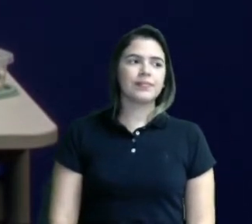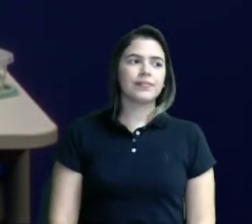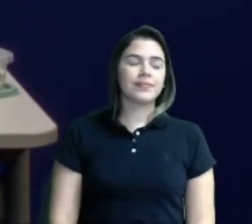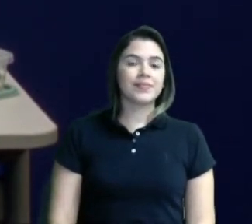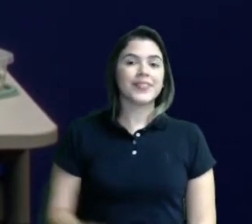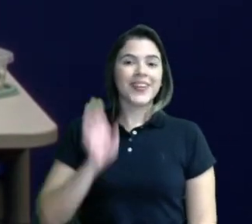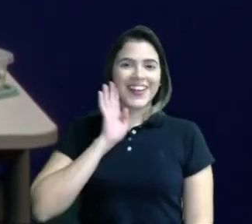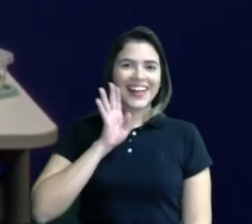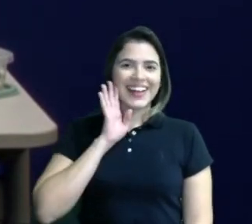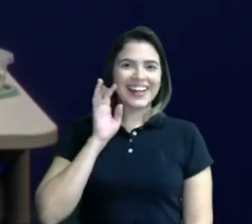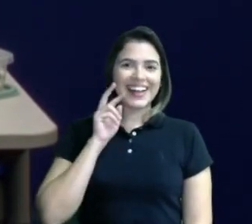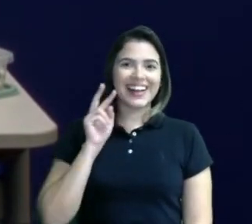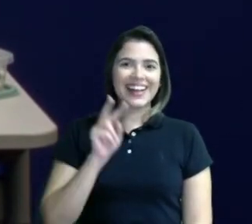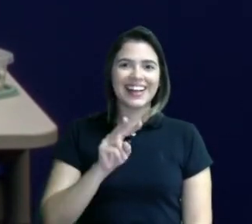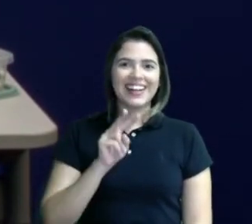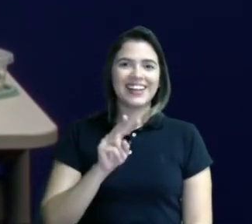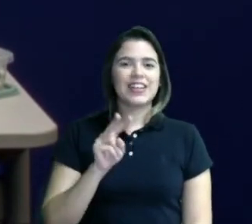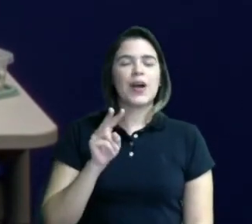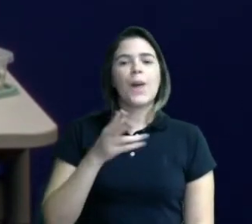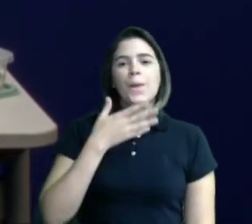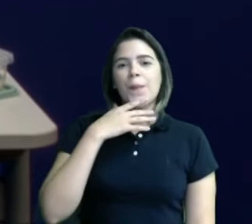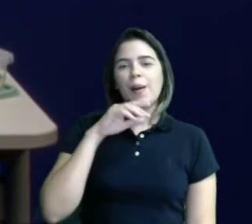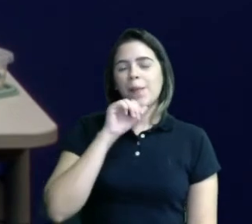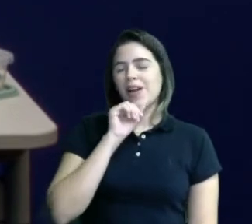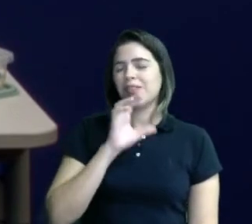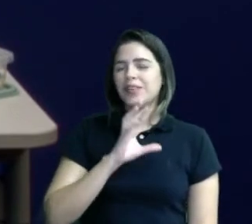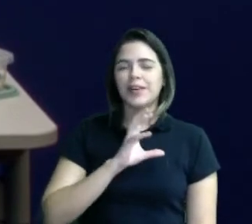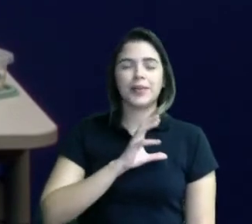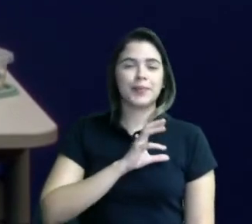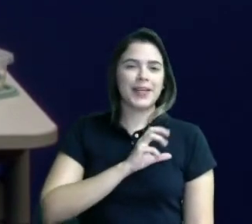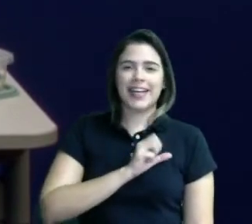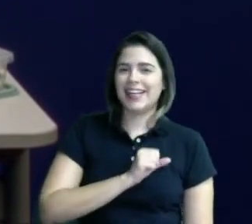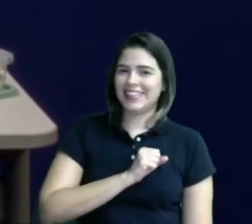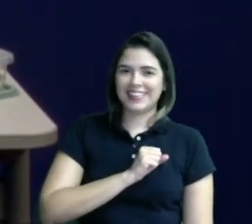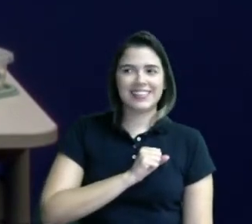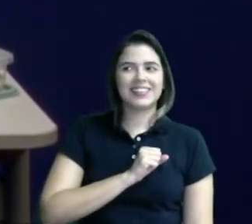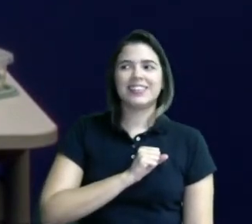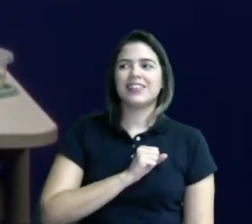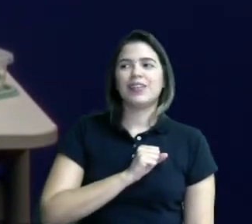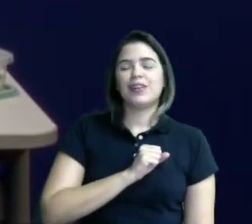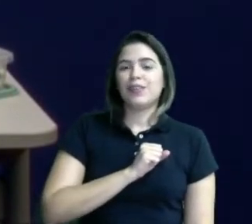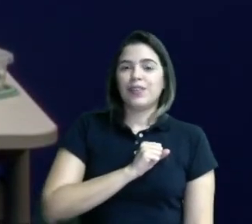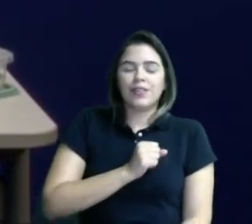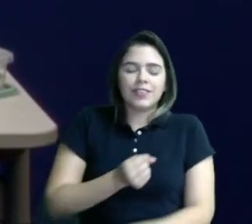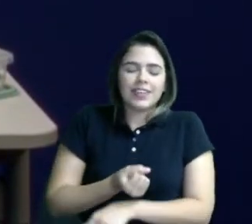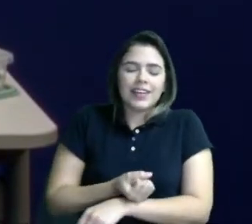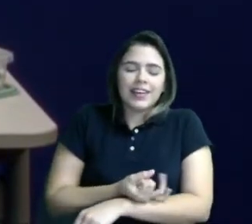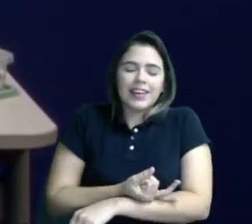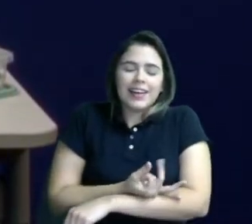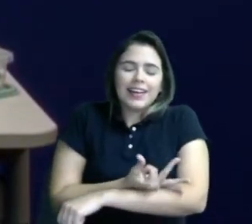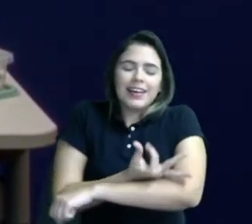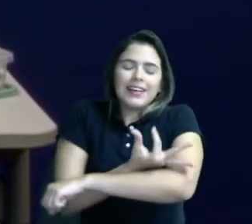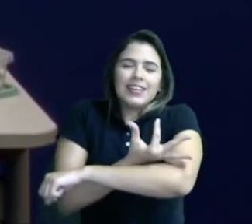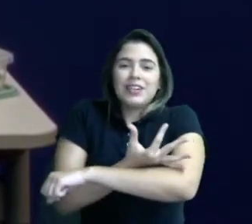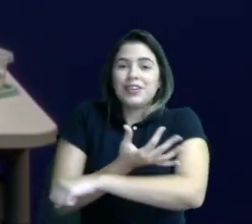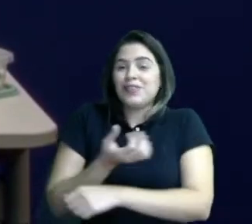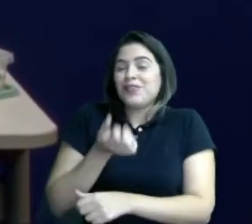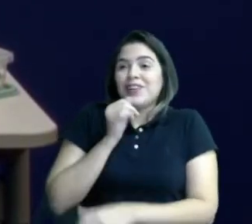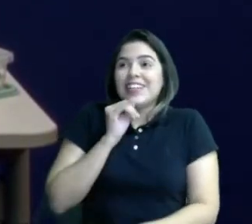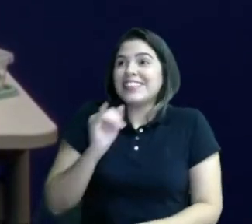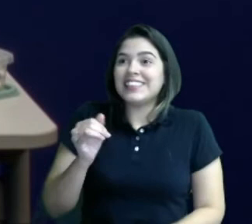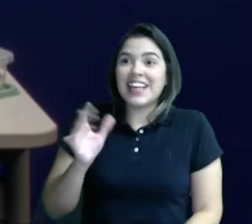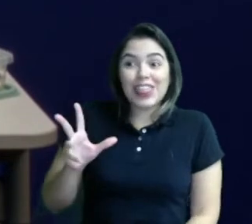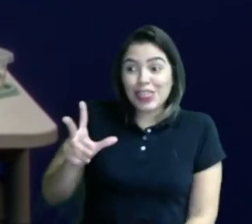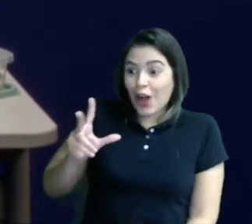Olha que legal. Vai ficar. O papai vai amar. Vai adorar. Vai ficar super emocionado. Vai dizer, minha